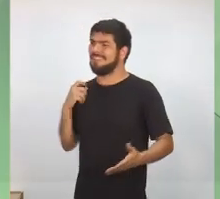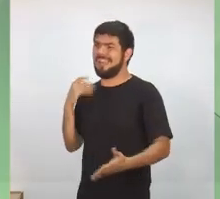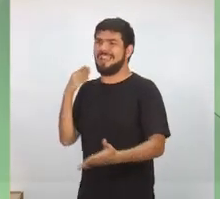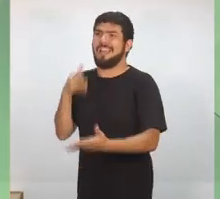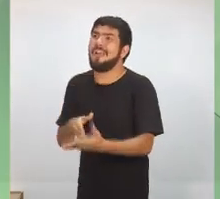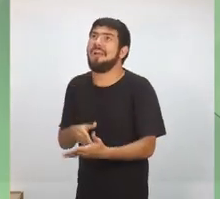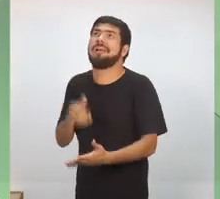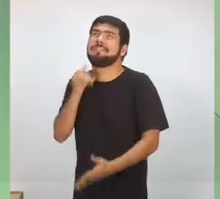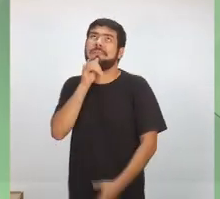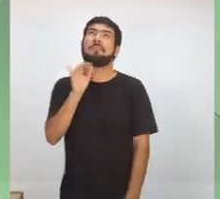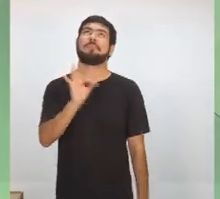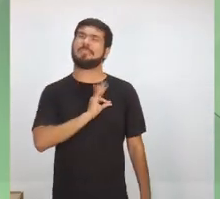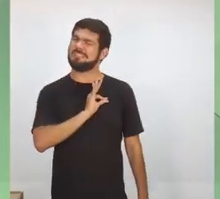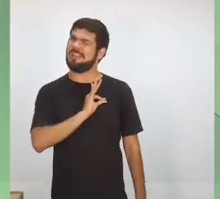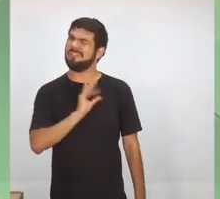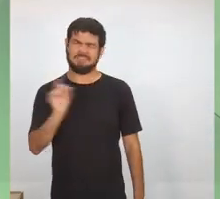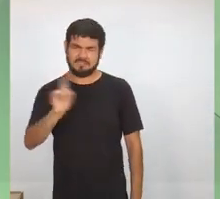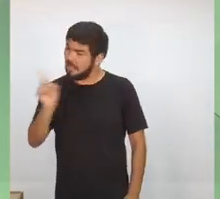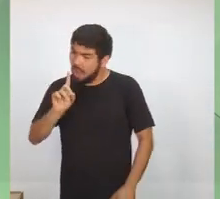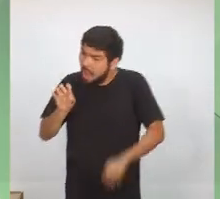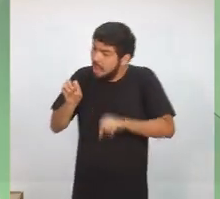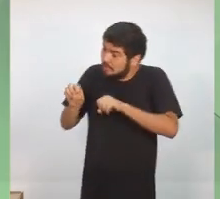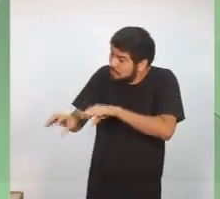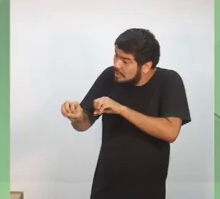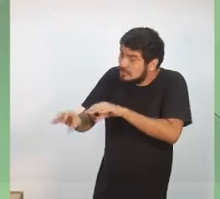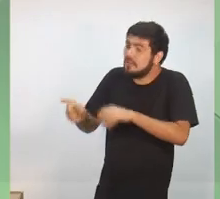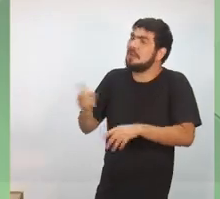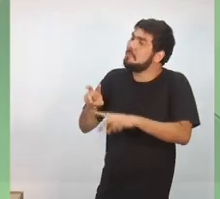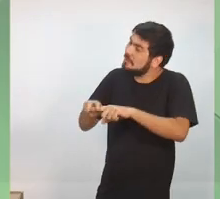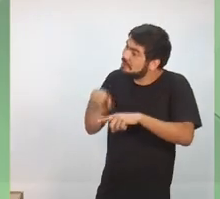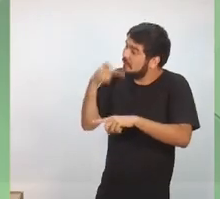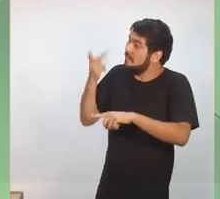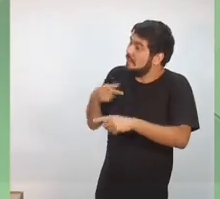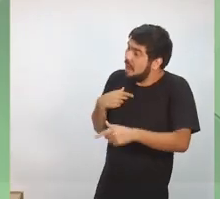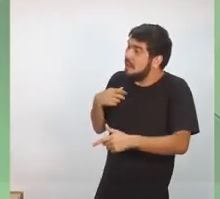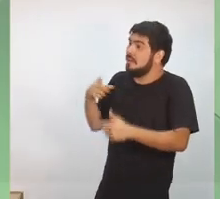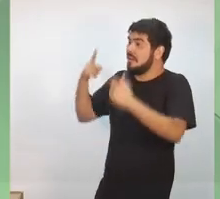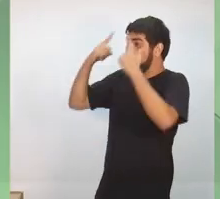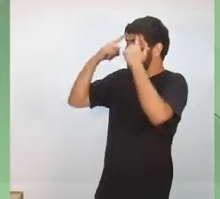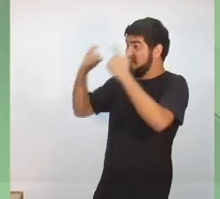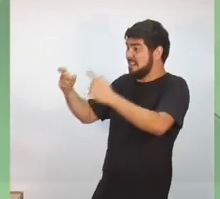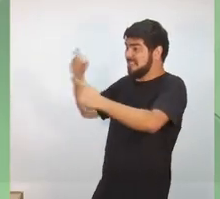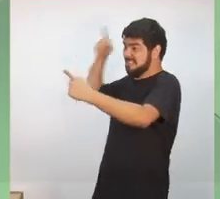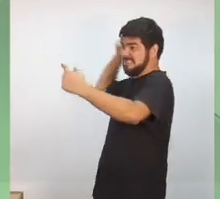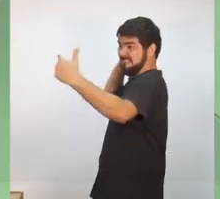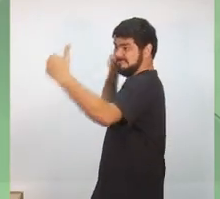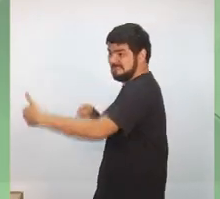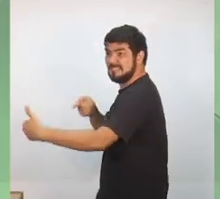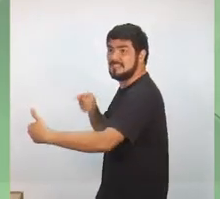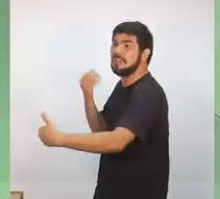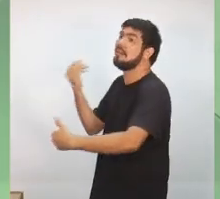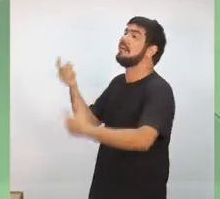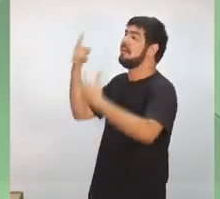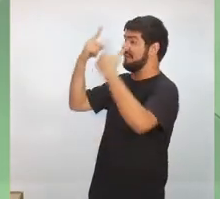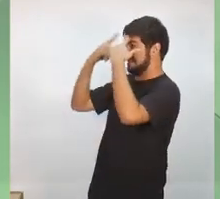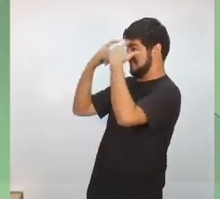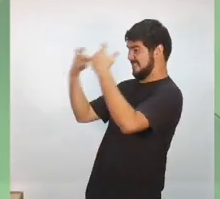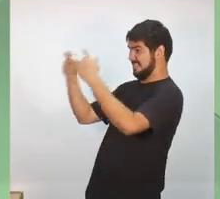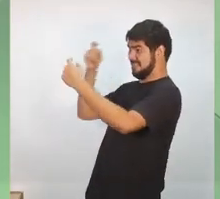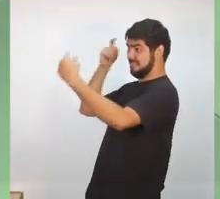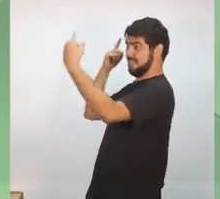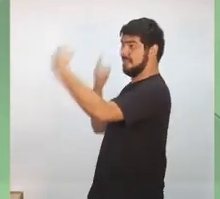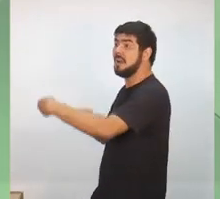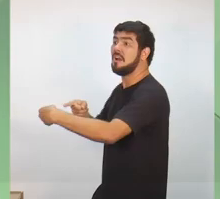policial. Ela vai ser combatida com educação. É por isso que eu digo, não se combate a violência com arma. Se combate a violência com